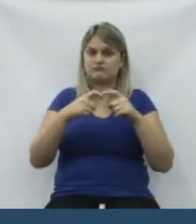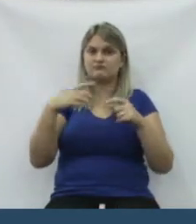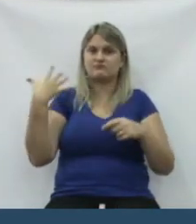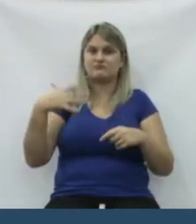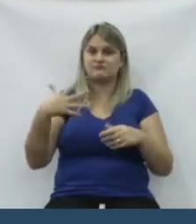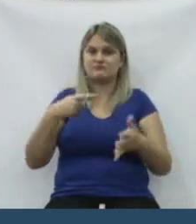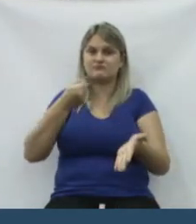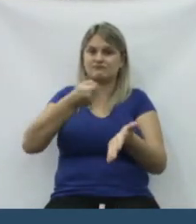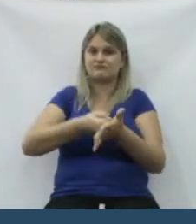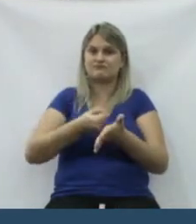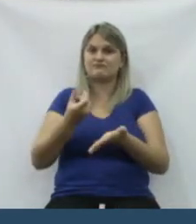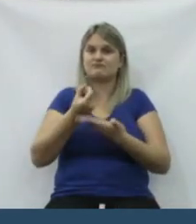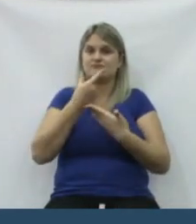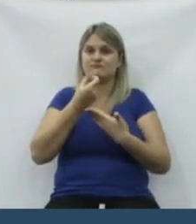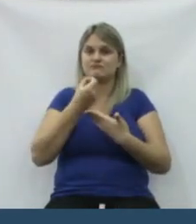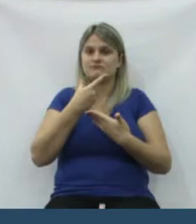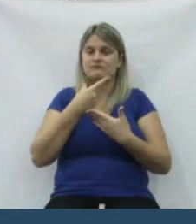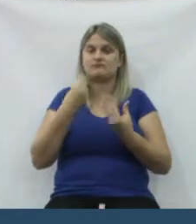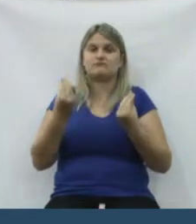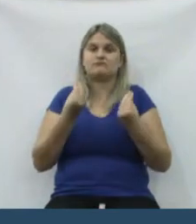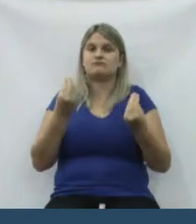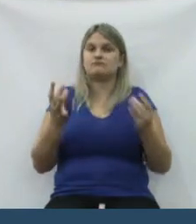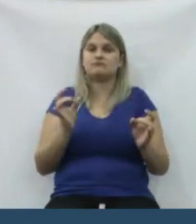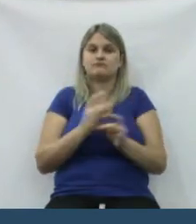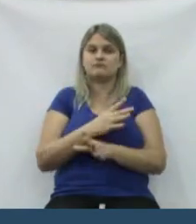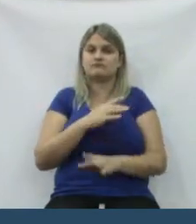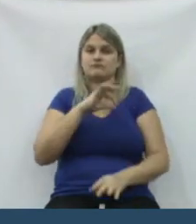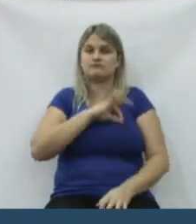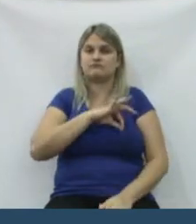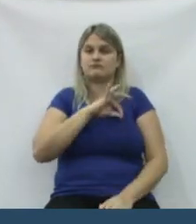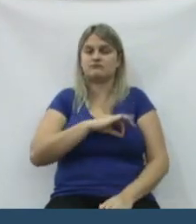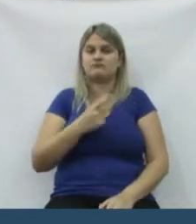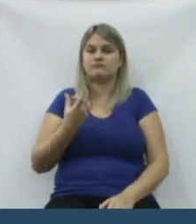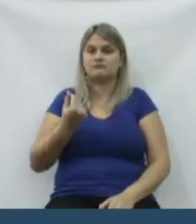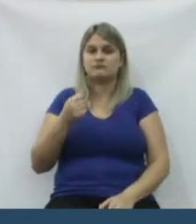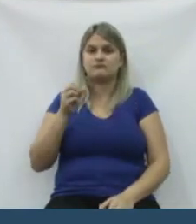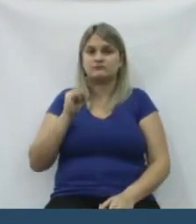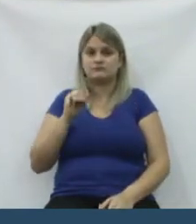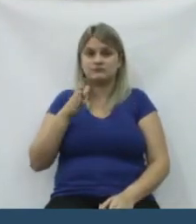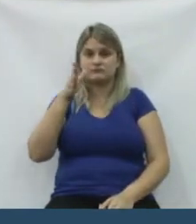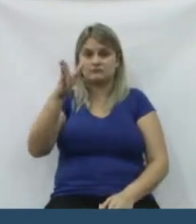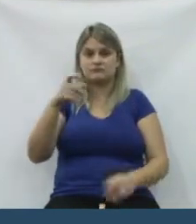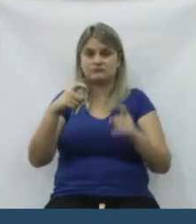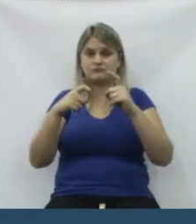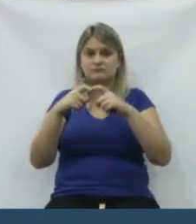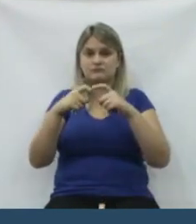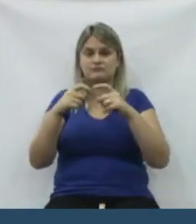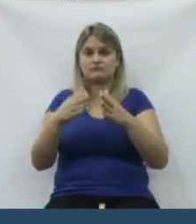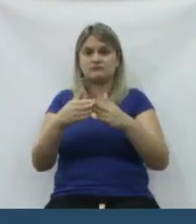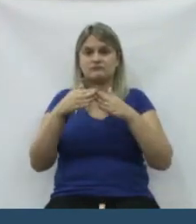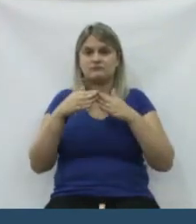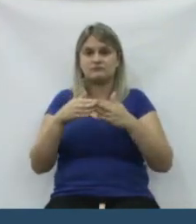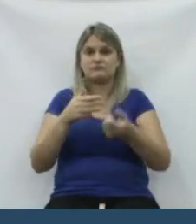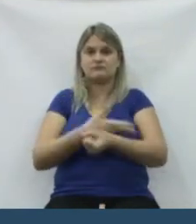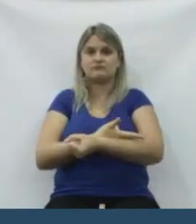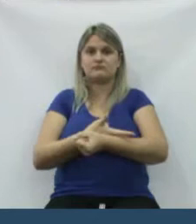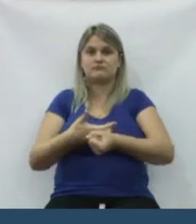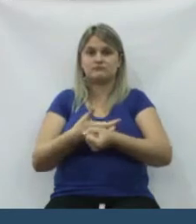remédio, que passa de 100 reais, acabou. Pior ainda, se você ir ao médico e pedir uma